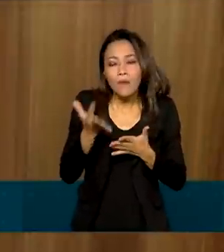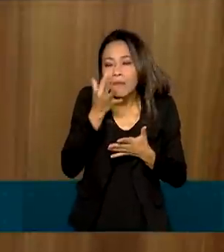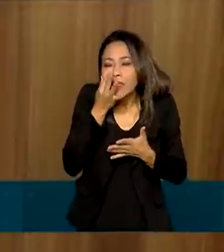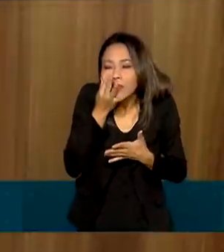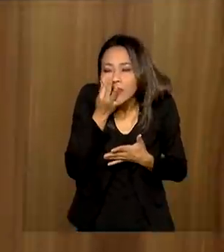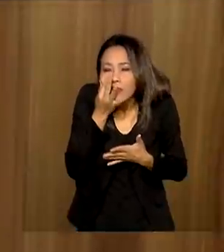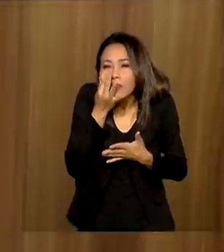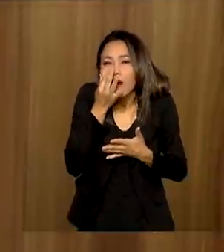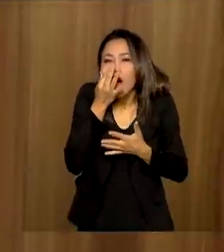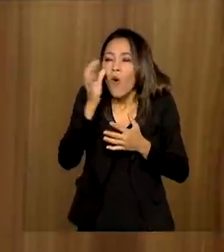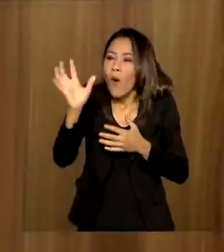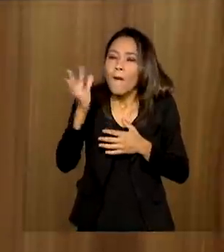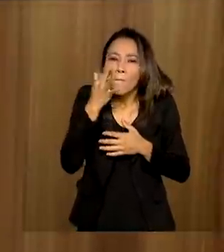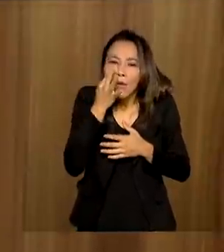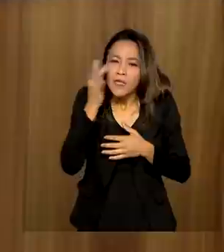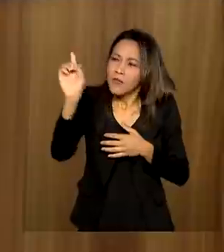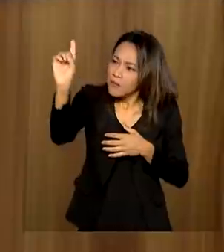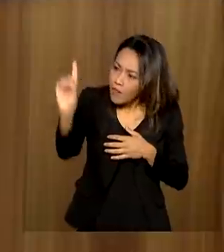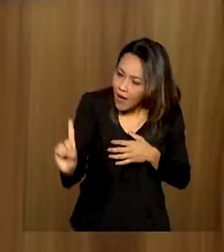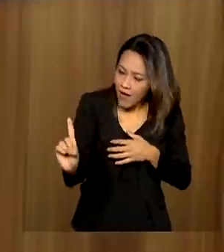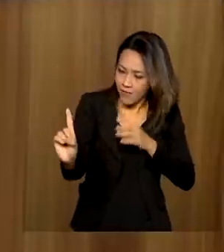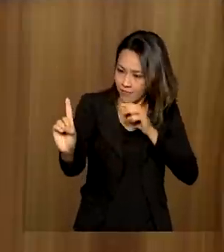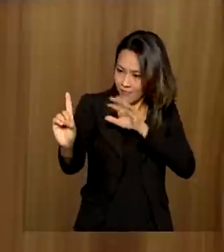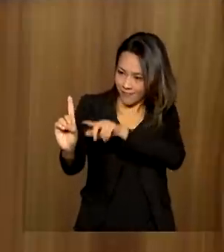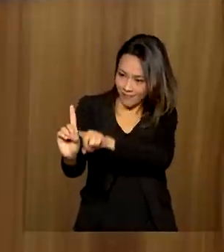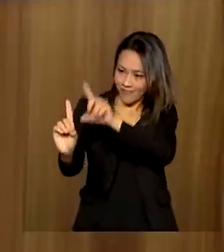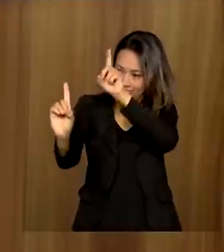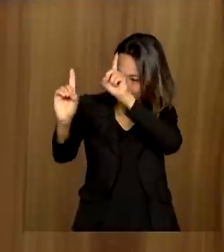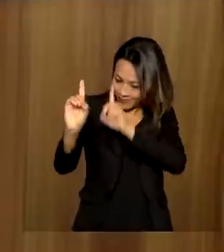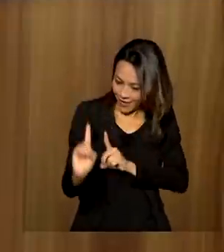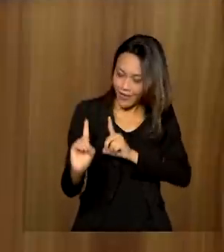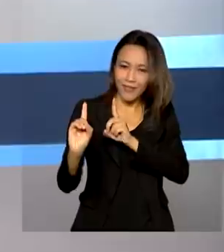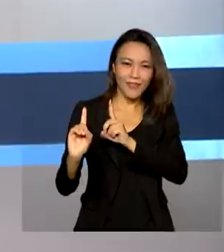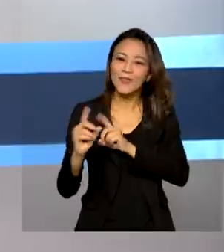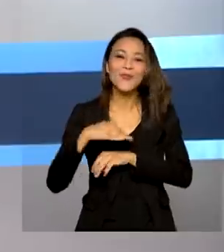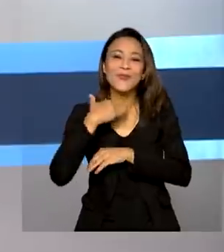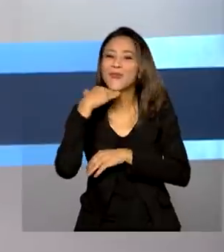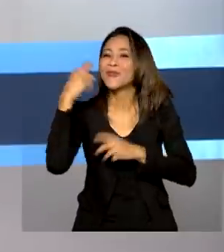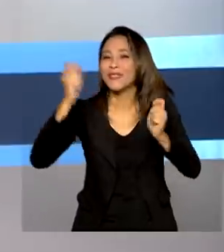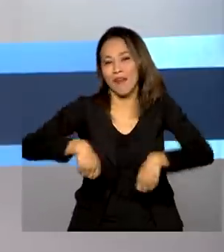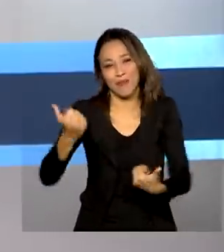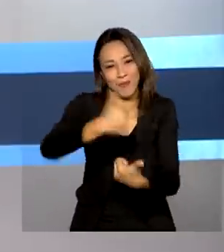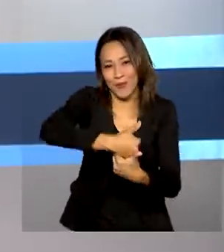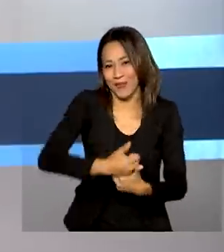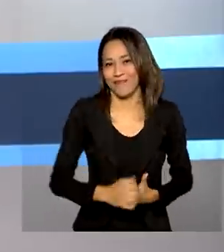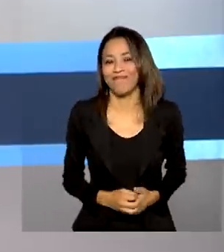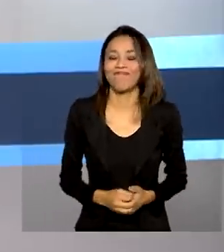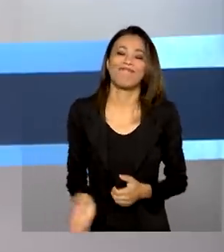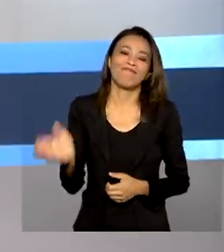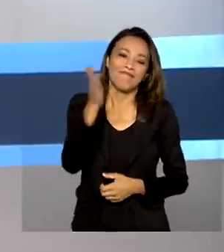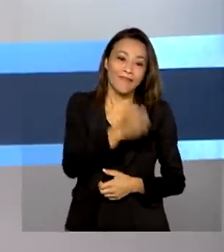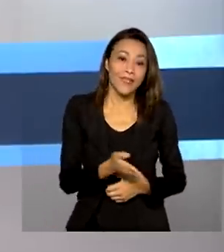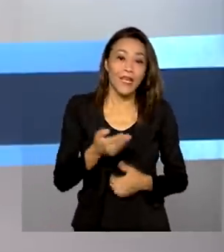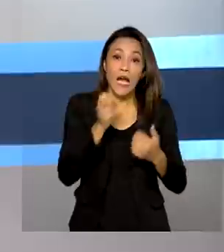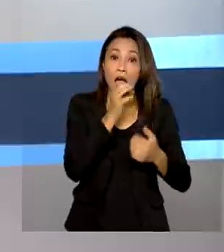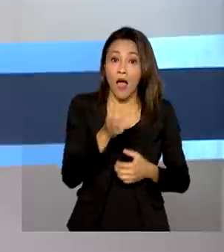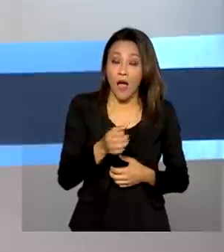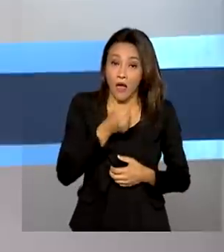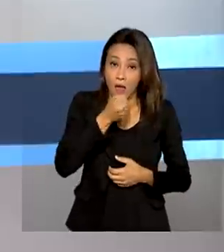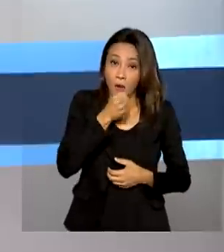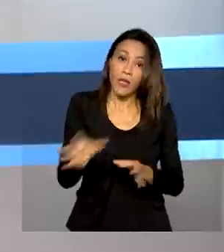e a presença do professor é insubstituível. E na reportagem especial sobre as